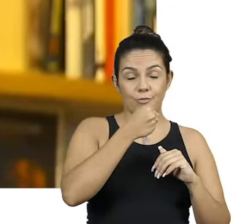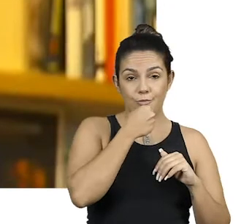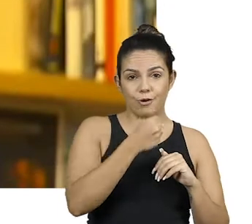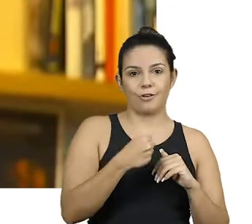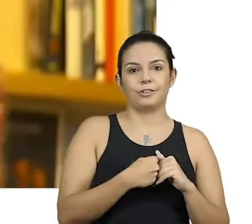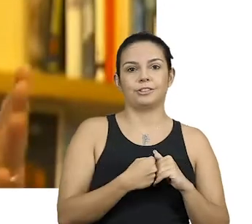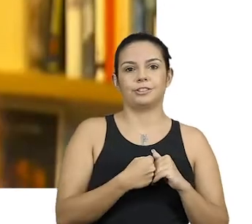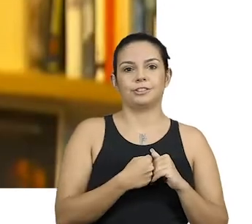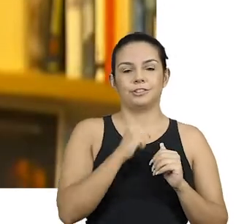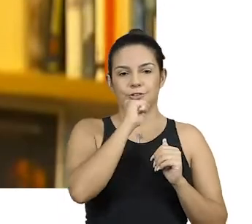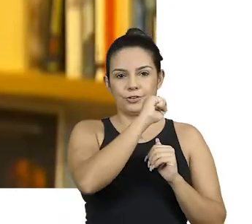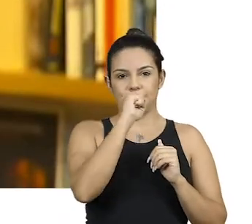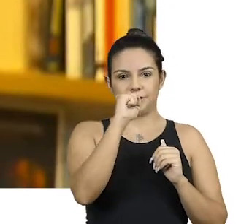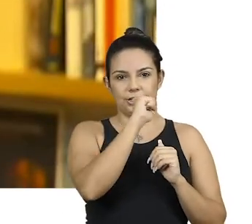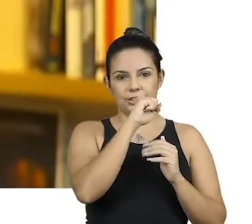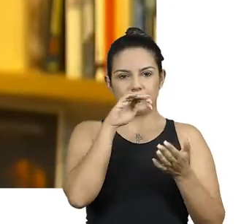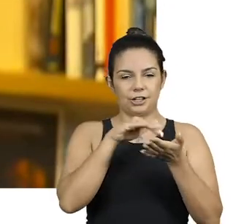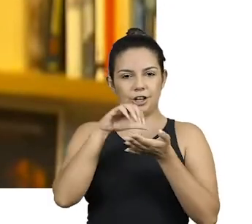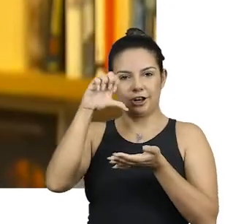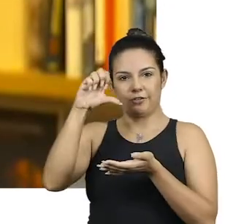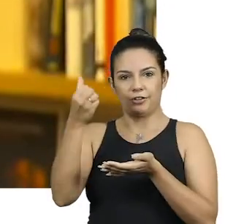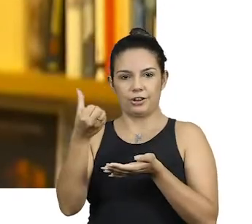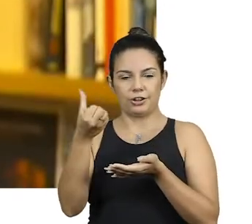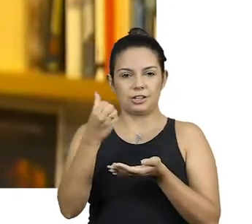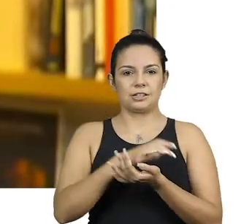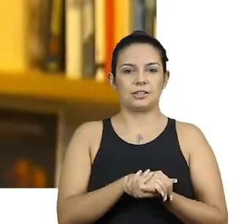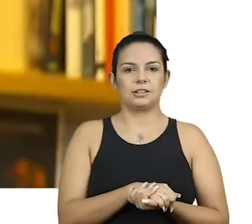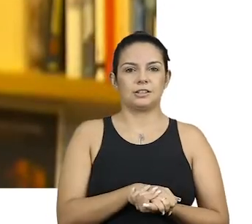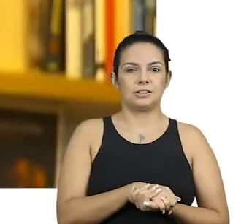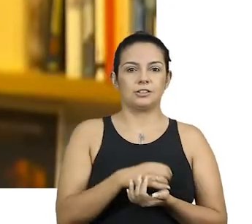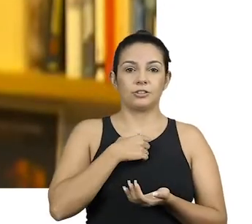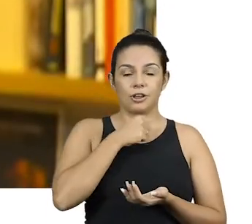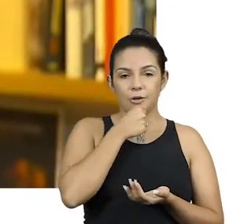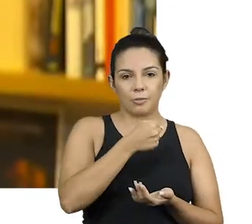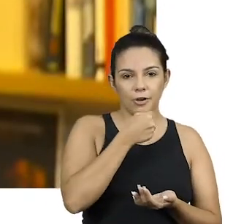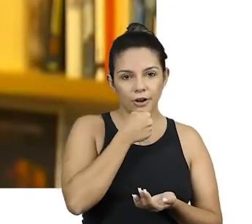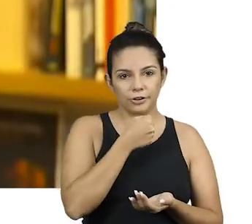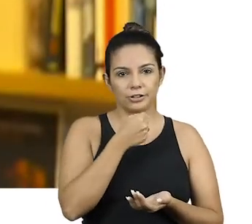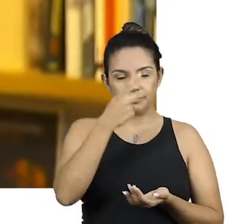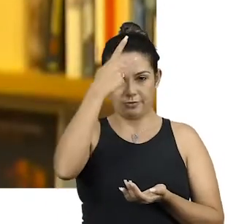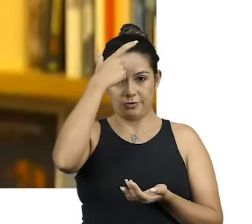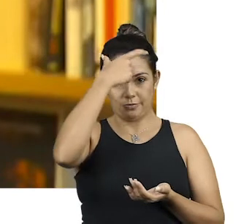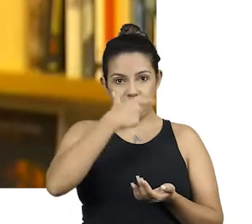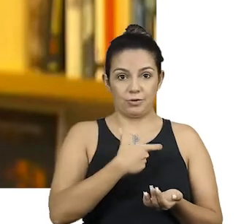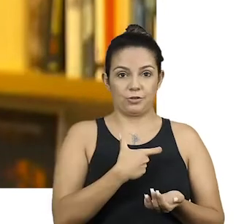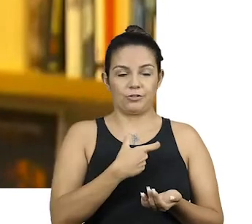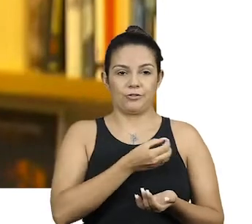correspondência entre 88 e 96, onde eu, como repórter e como pessoa,